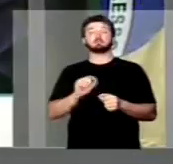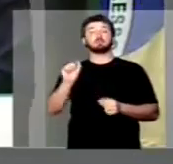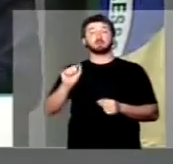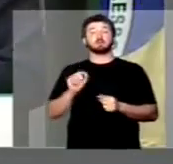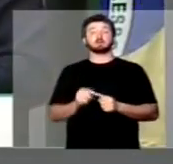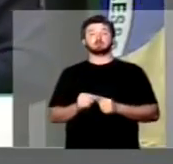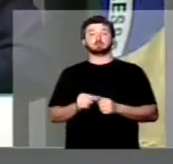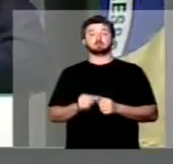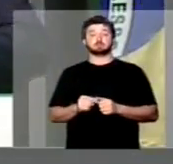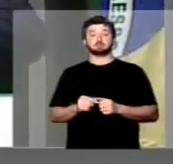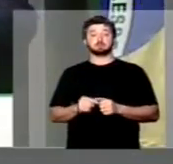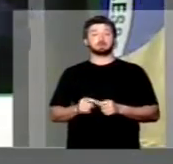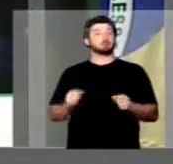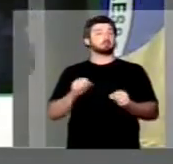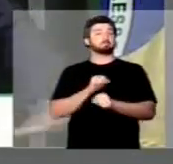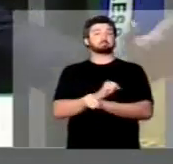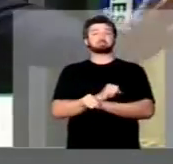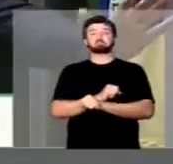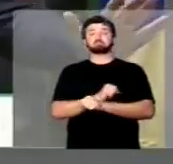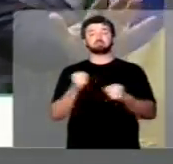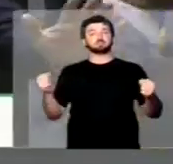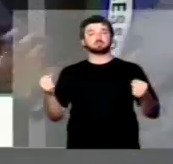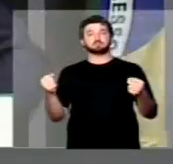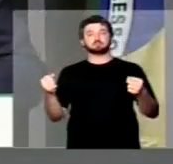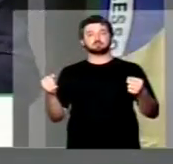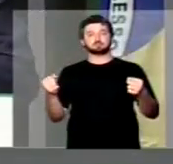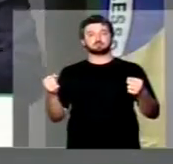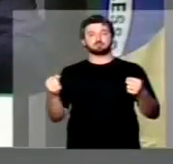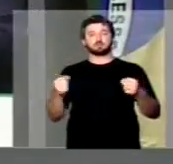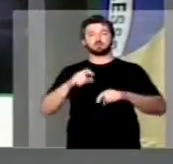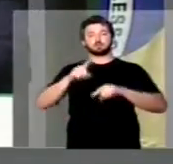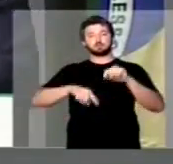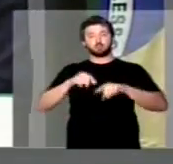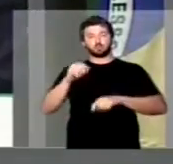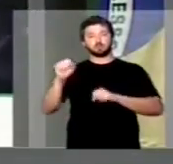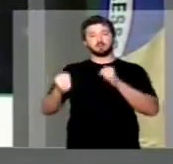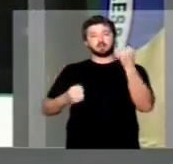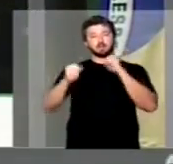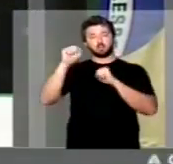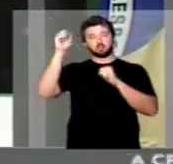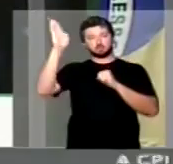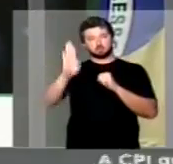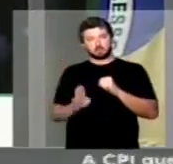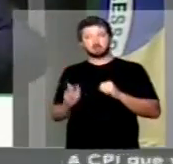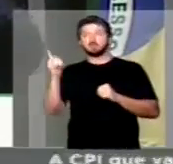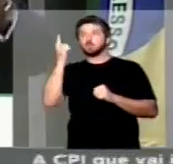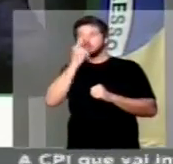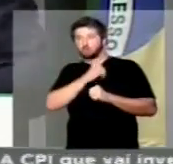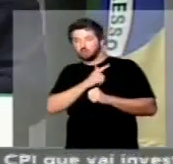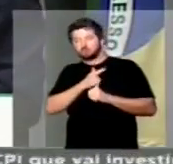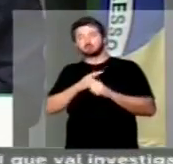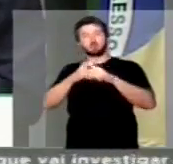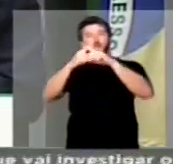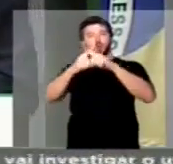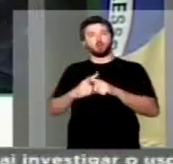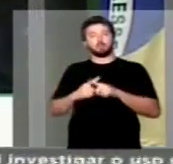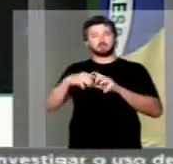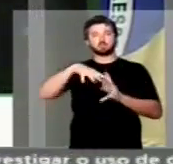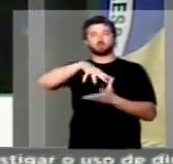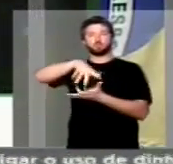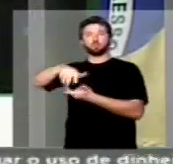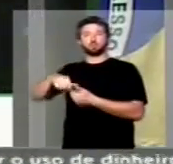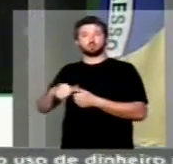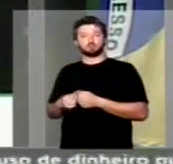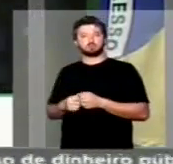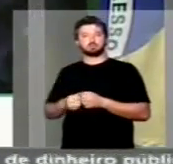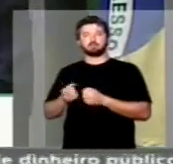portanto, uma impossibilidade absoluta dos produtos da indústria brasileira poderem competir no mercado externo.